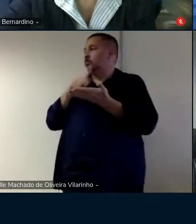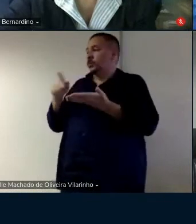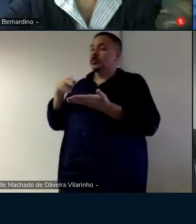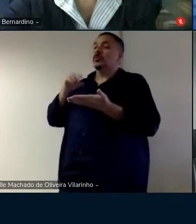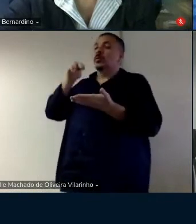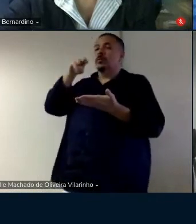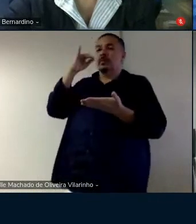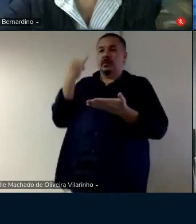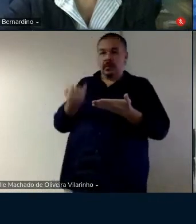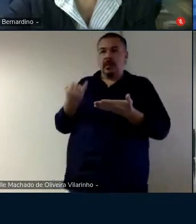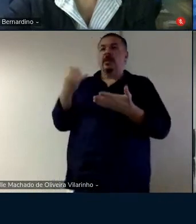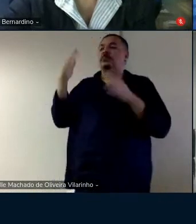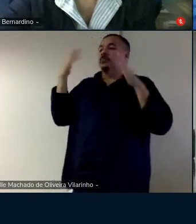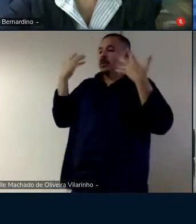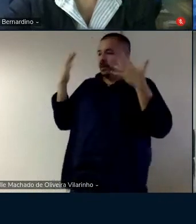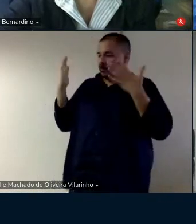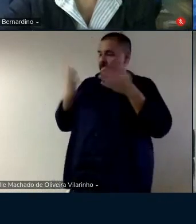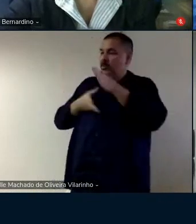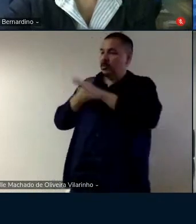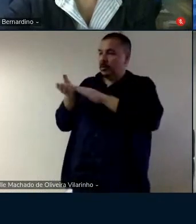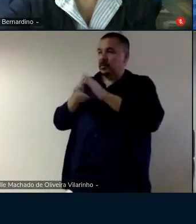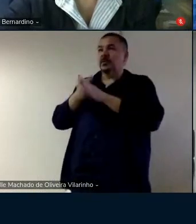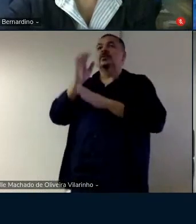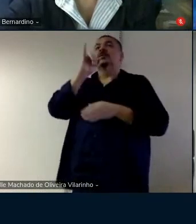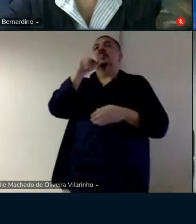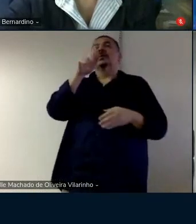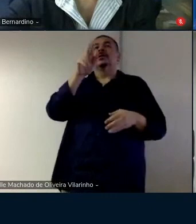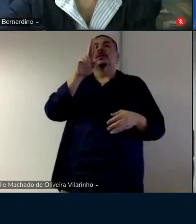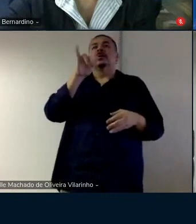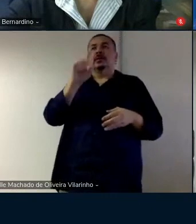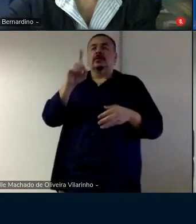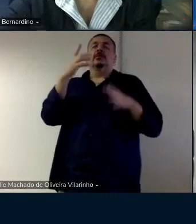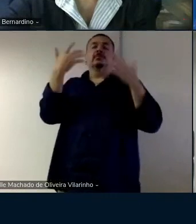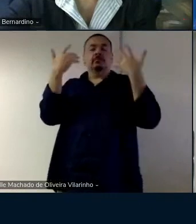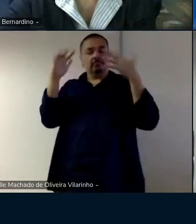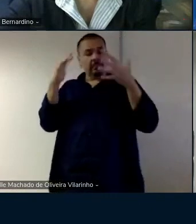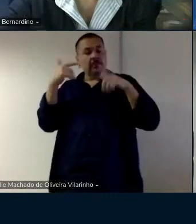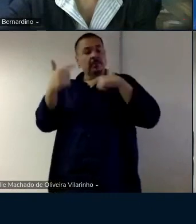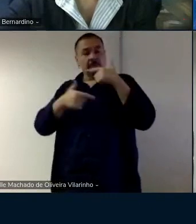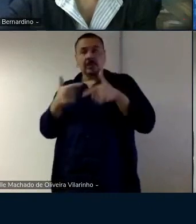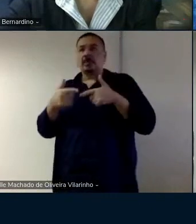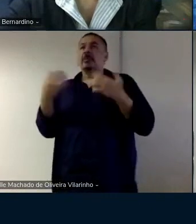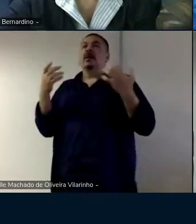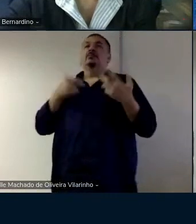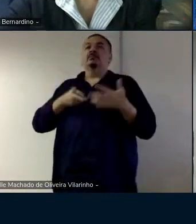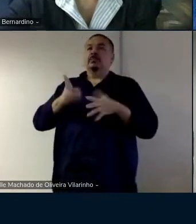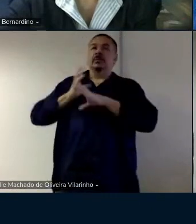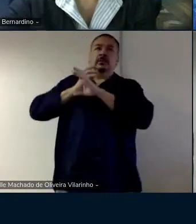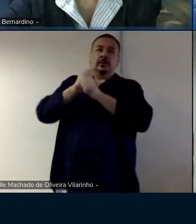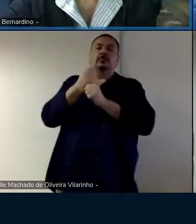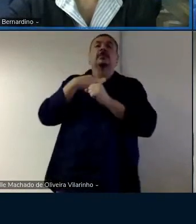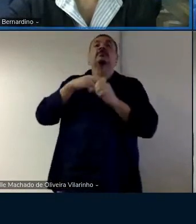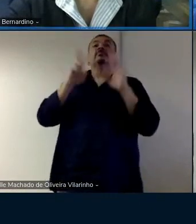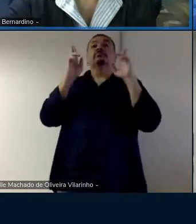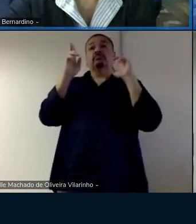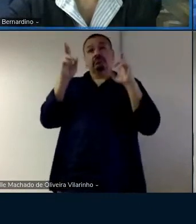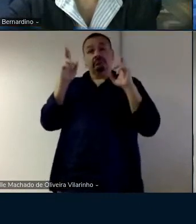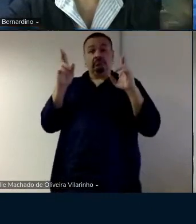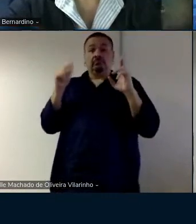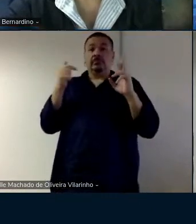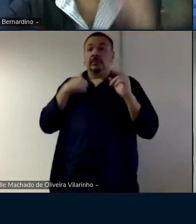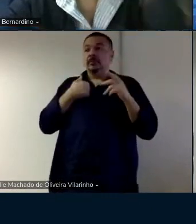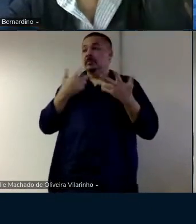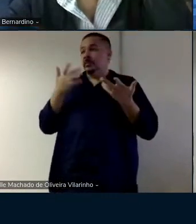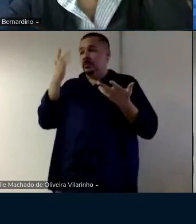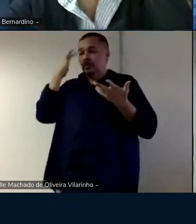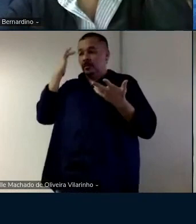parabéns pela orientação parabéns pelo trabalho espero ter colaborado um pouquinho e a gente